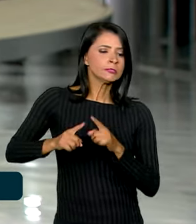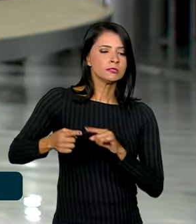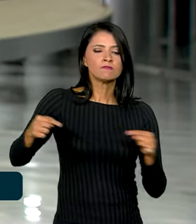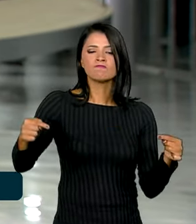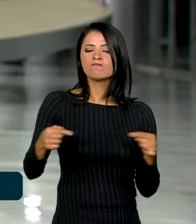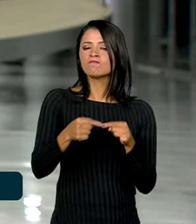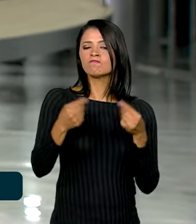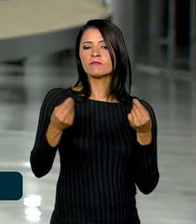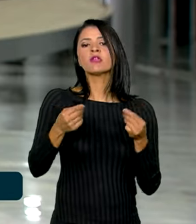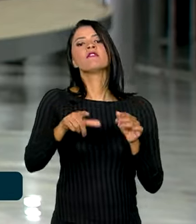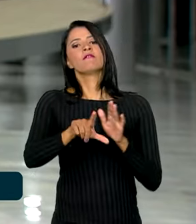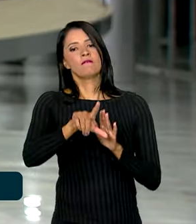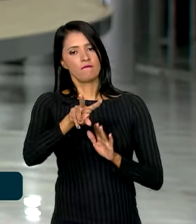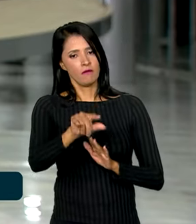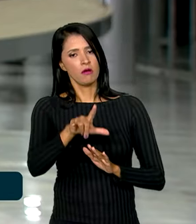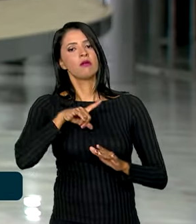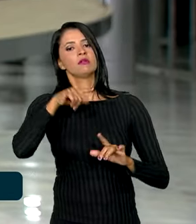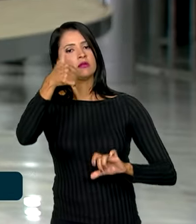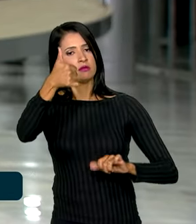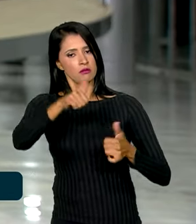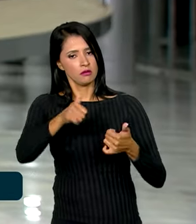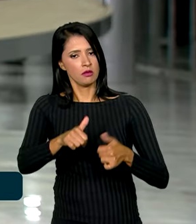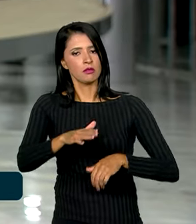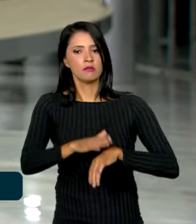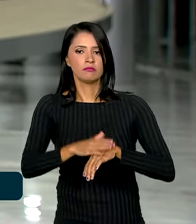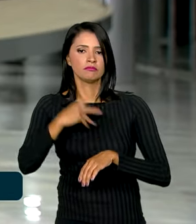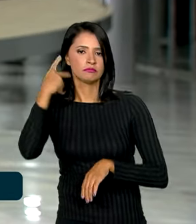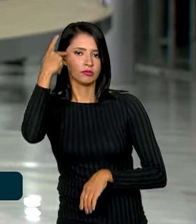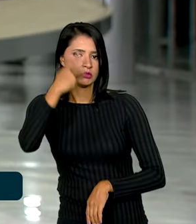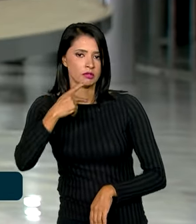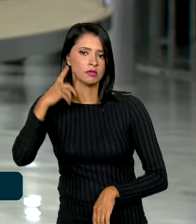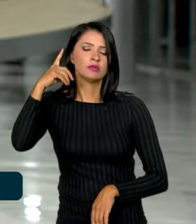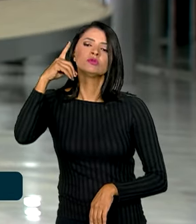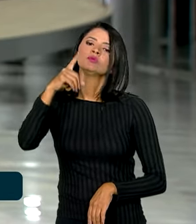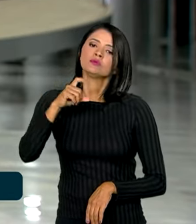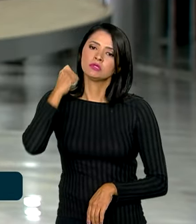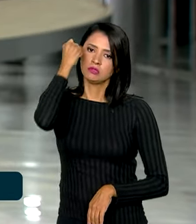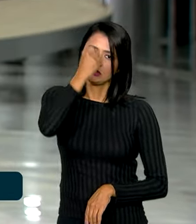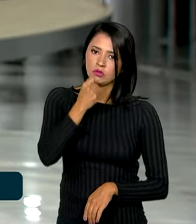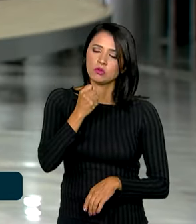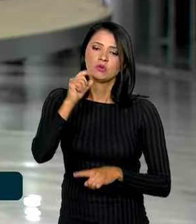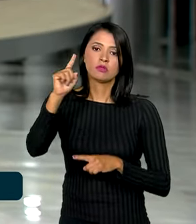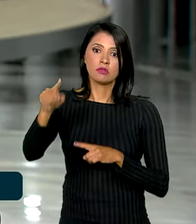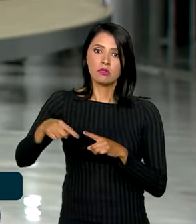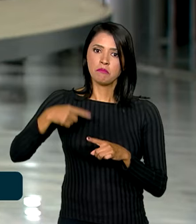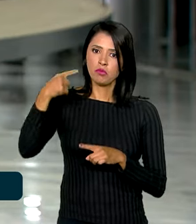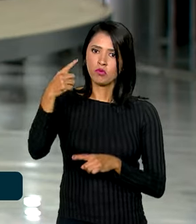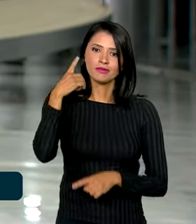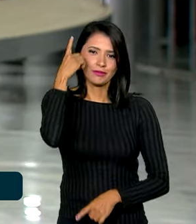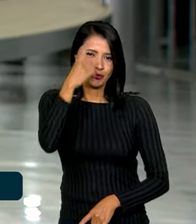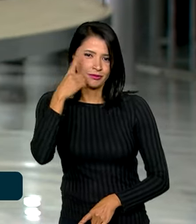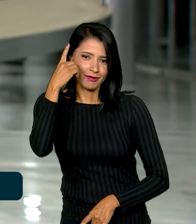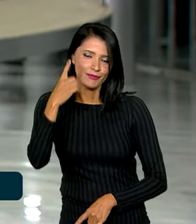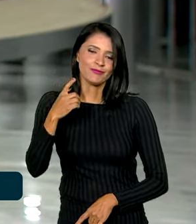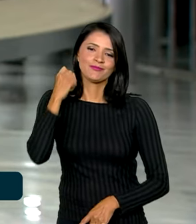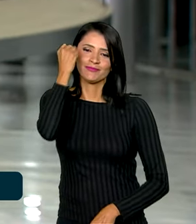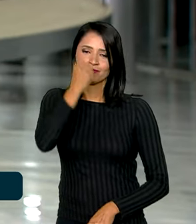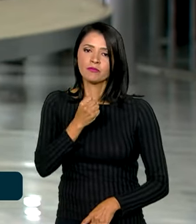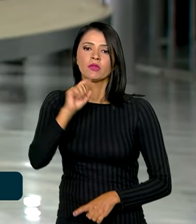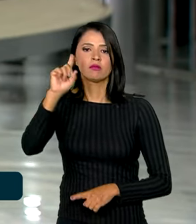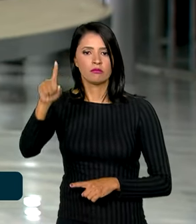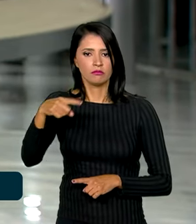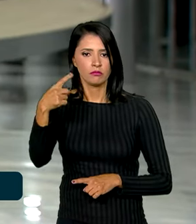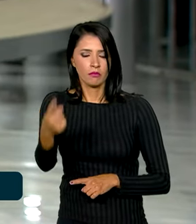que deve ser analisada pelos deputados e senadores somente em fevereiro após o recesso parlamentar. Nesta quarta-feira, o